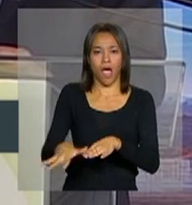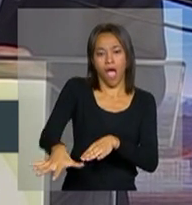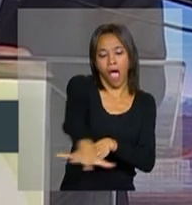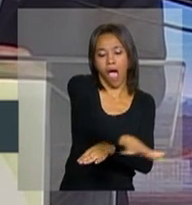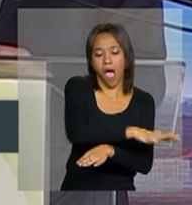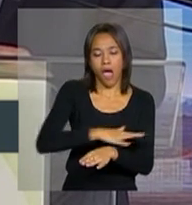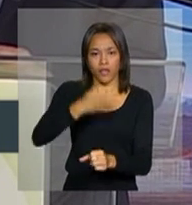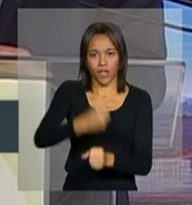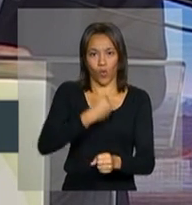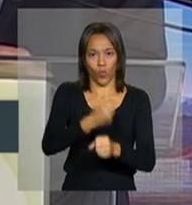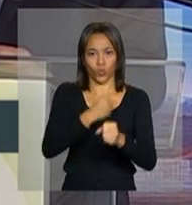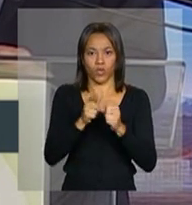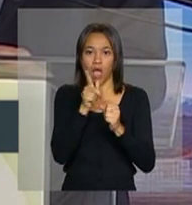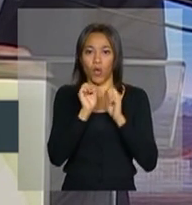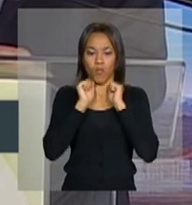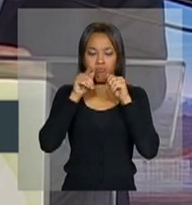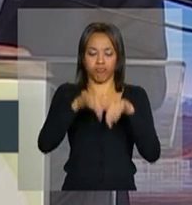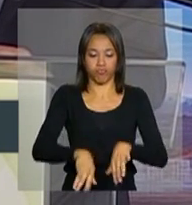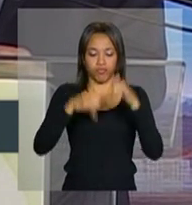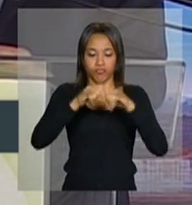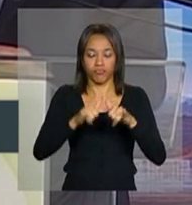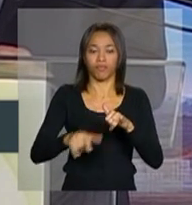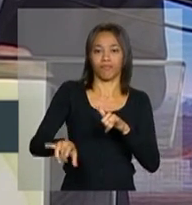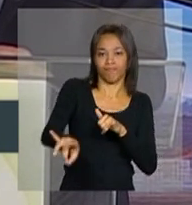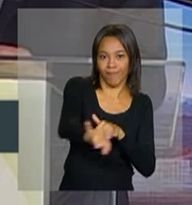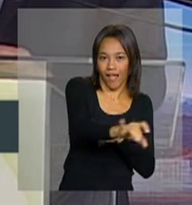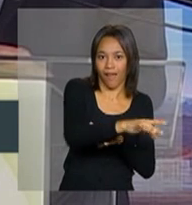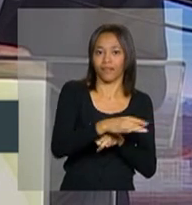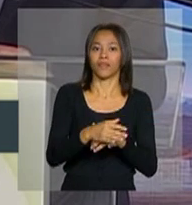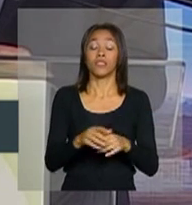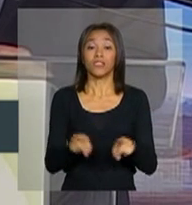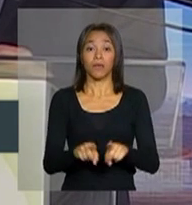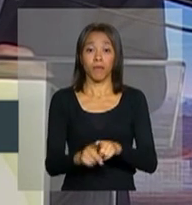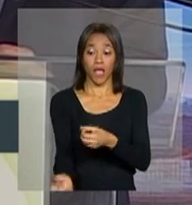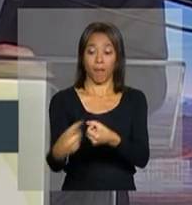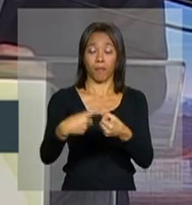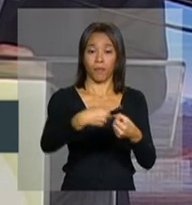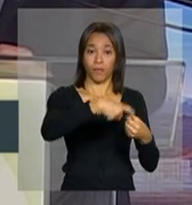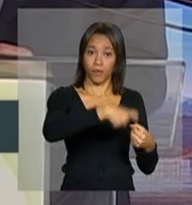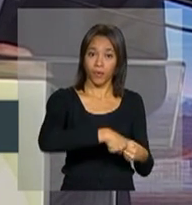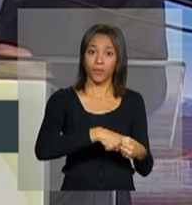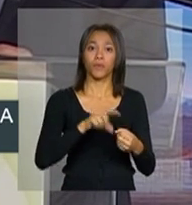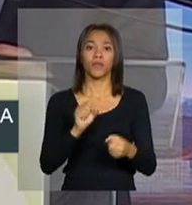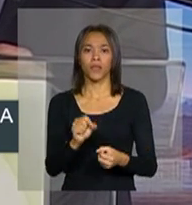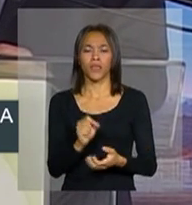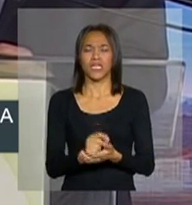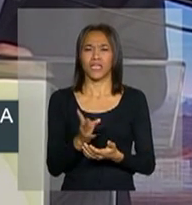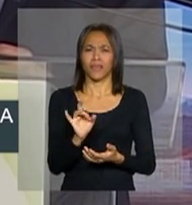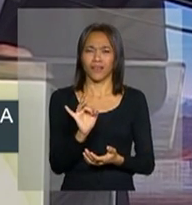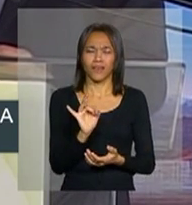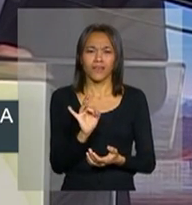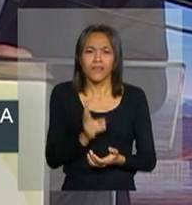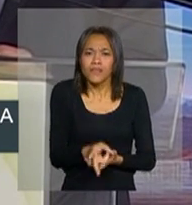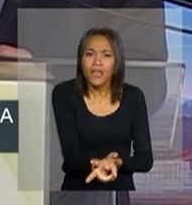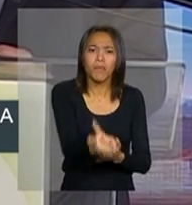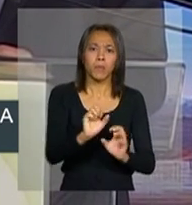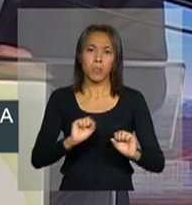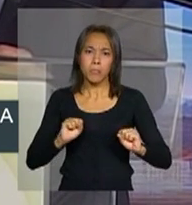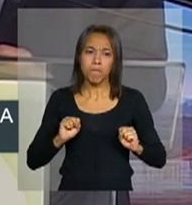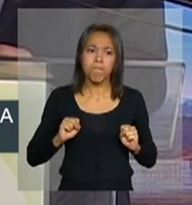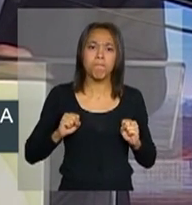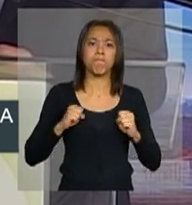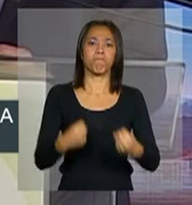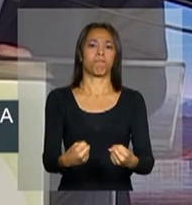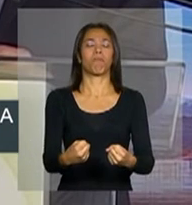inúmeras obras foram tocadas pelos parceiros envolvidos na construção da hidrelétrica que causaram um grande impacto